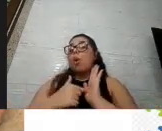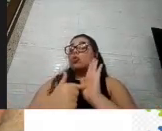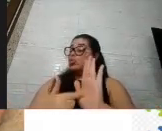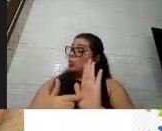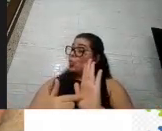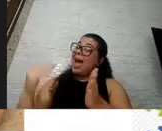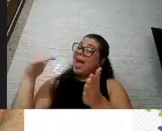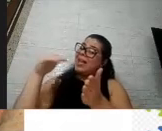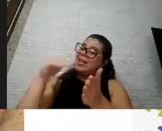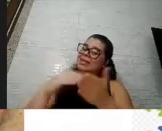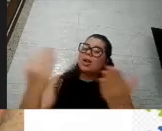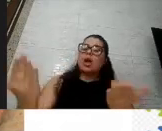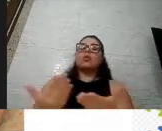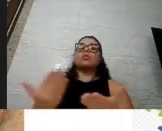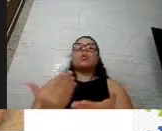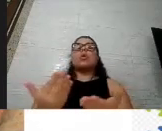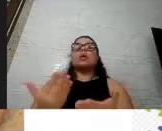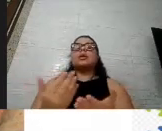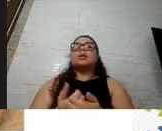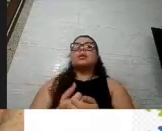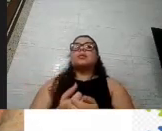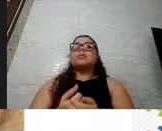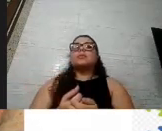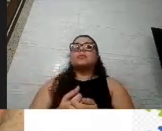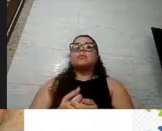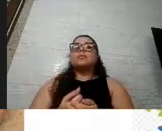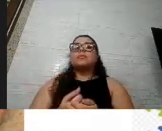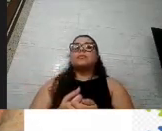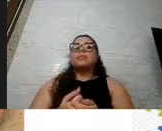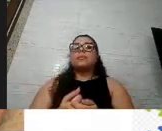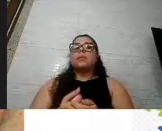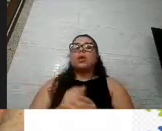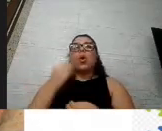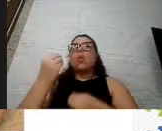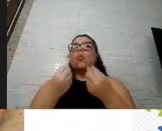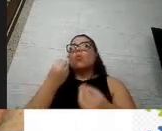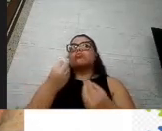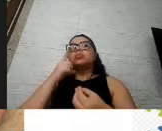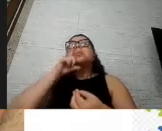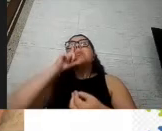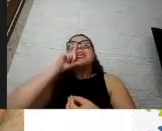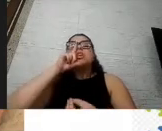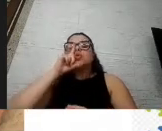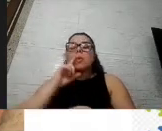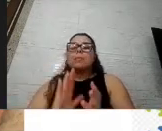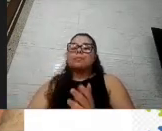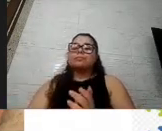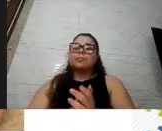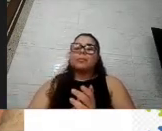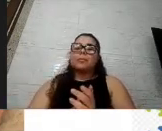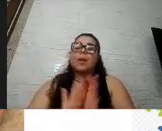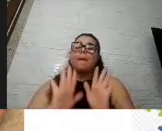enquanto como ser sendo uma evidência de risco e obviamente são necessários mais